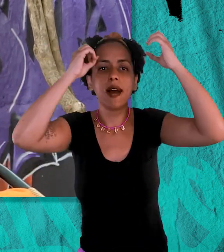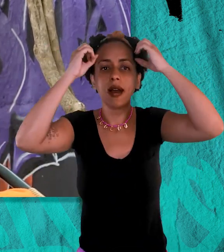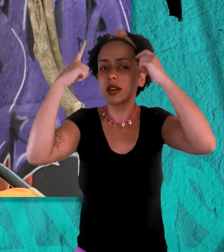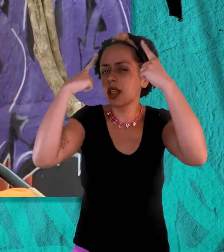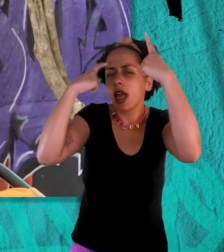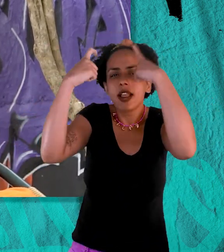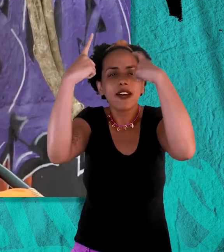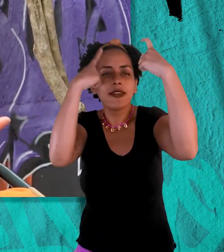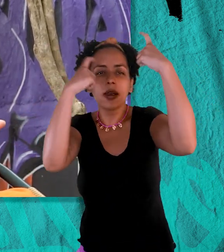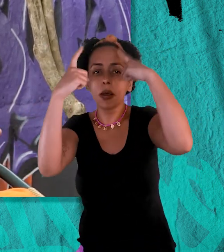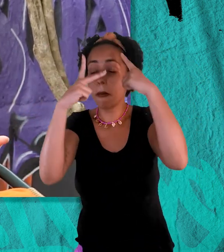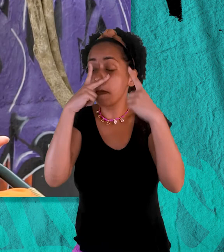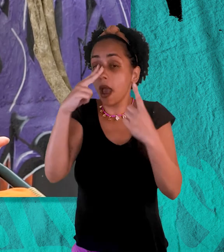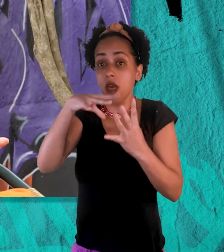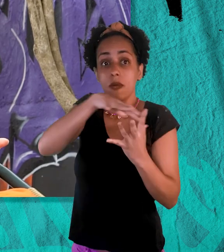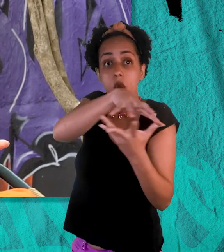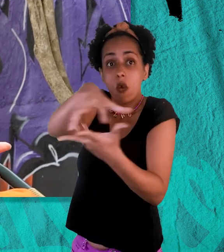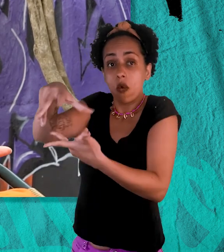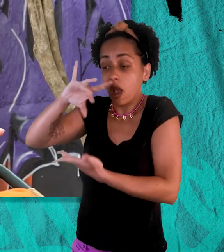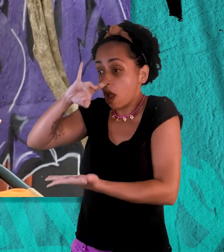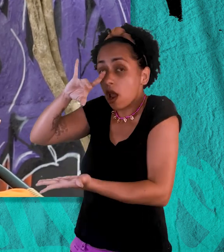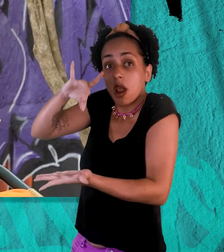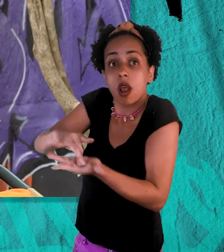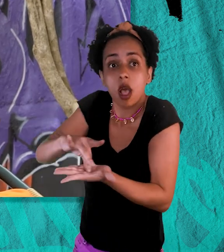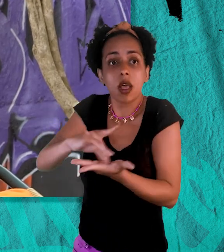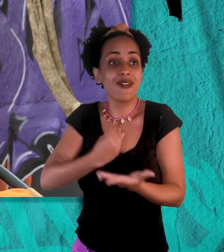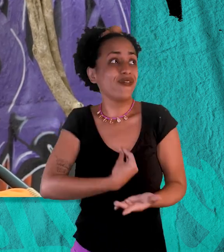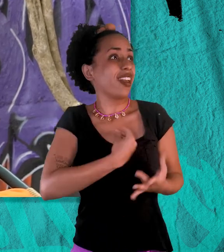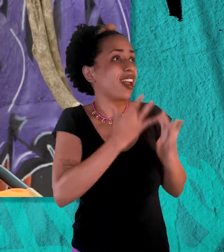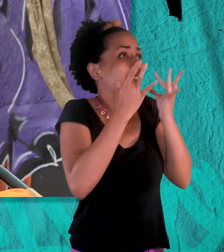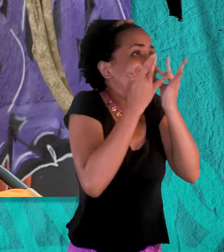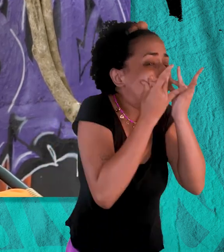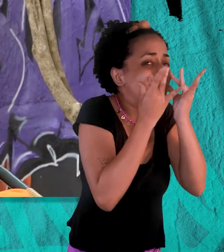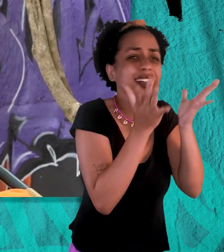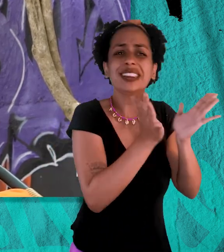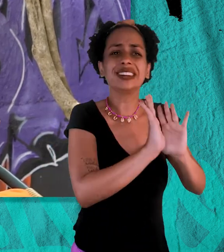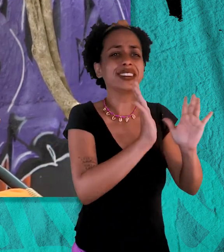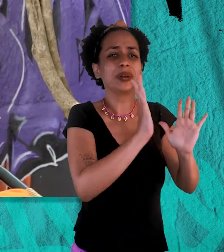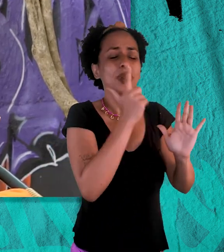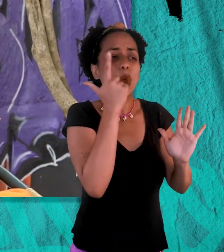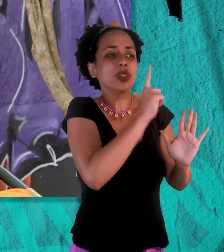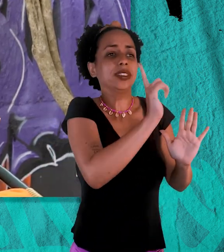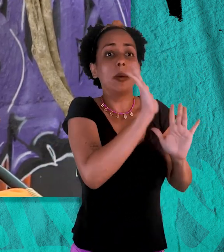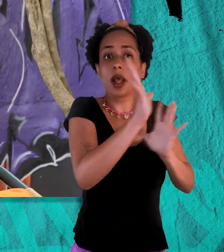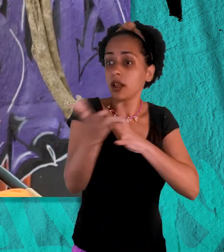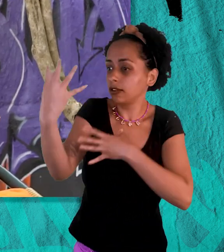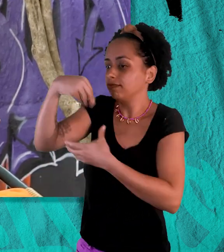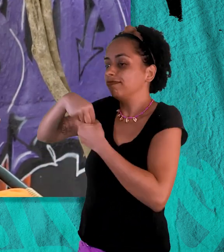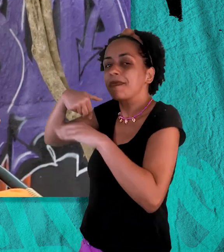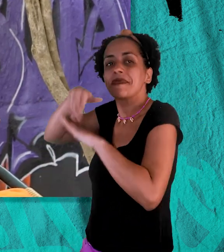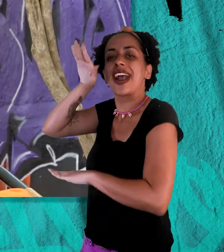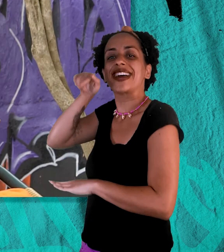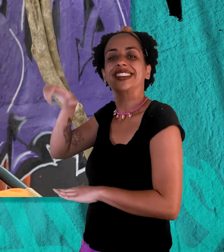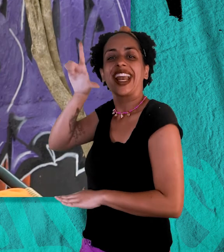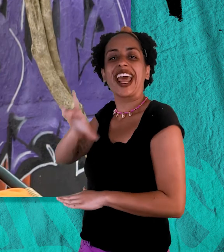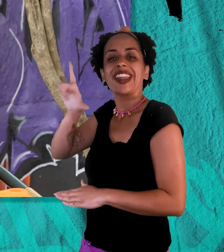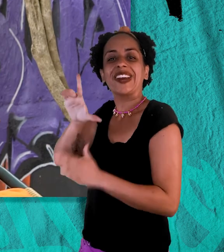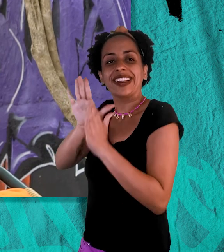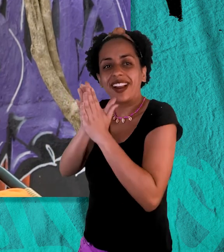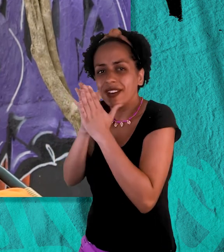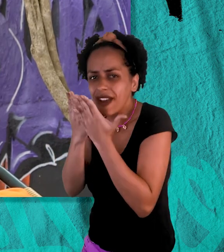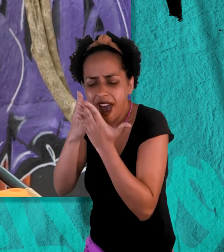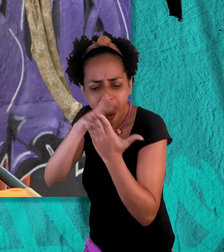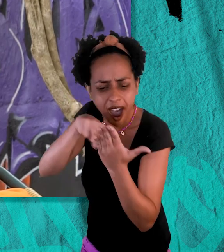criando outros universos. Esses universos eram mais reais para mim do que a minha própria vida. E aí, nesses livros, assim, eu fui